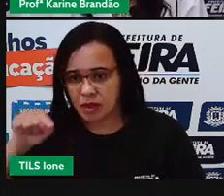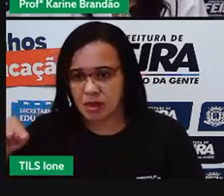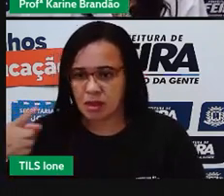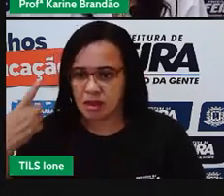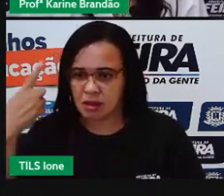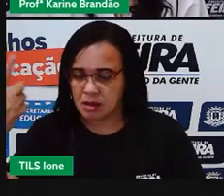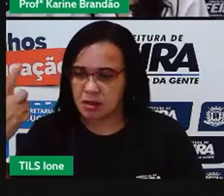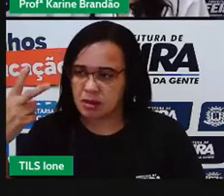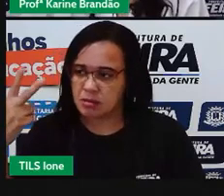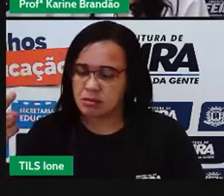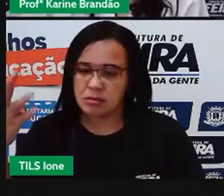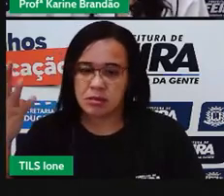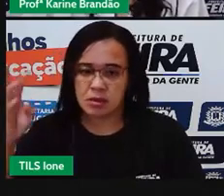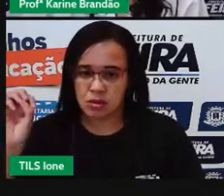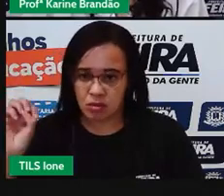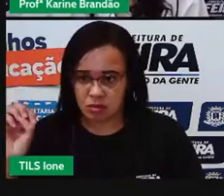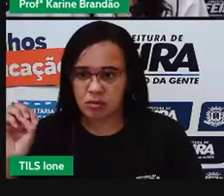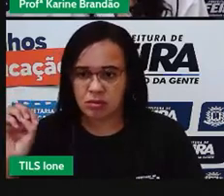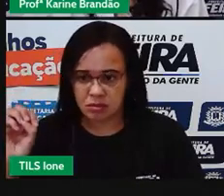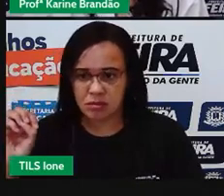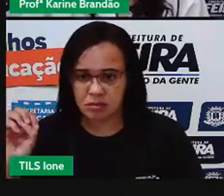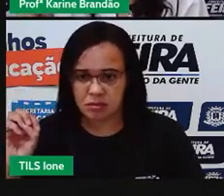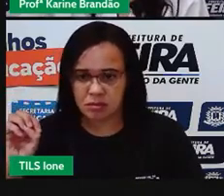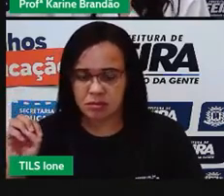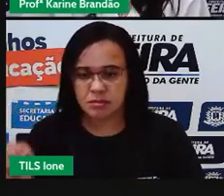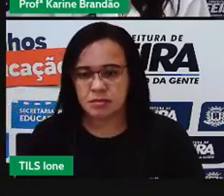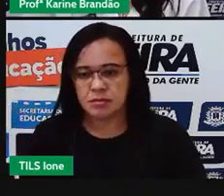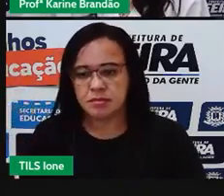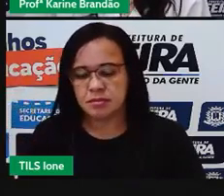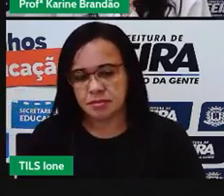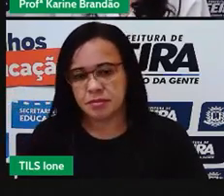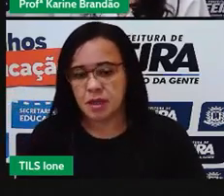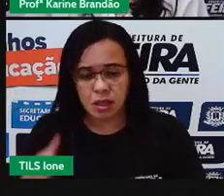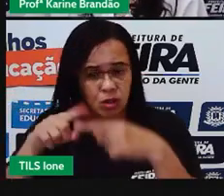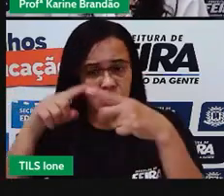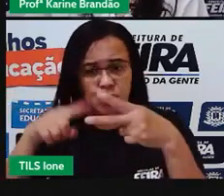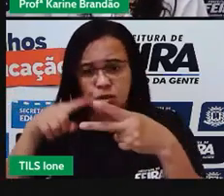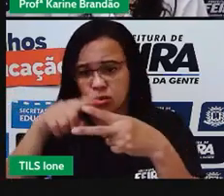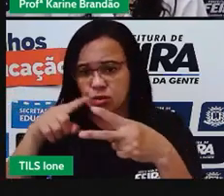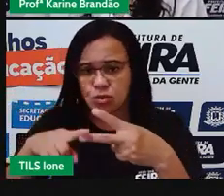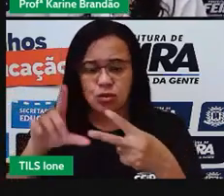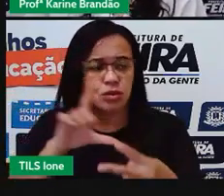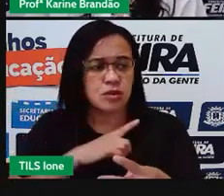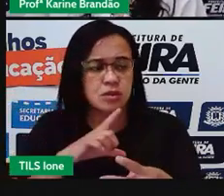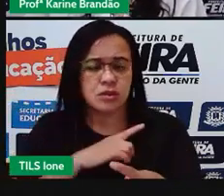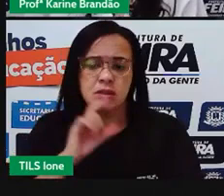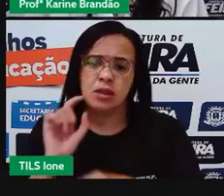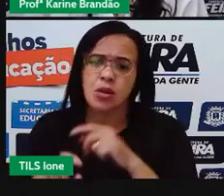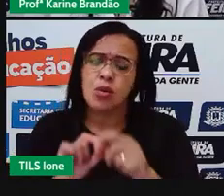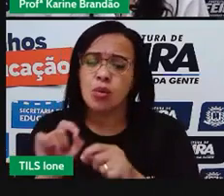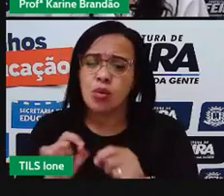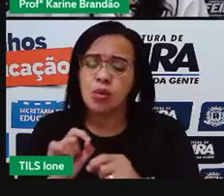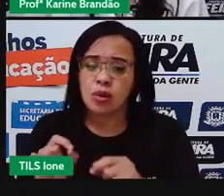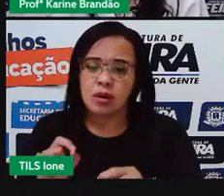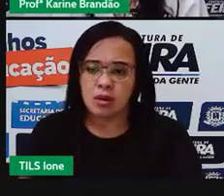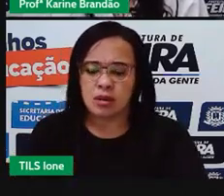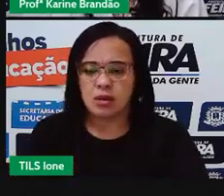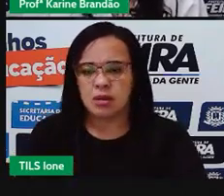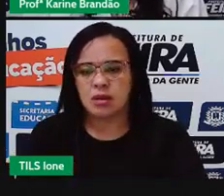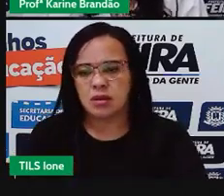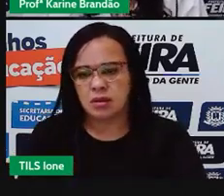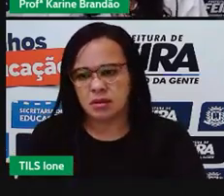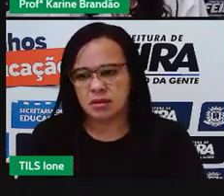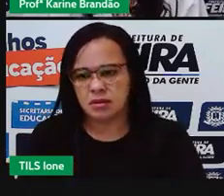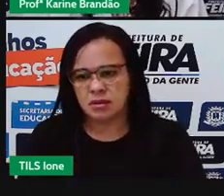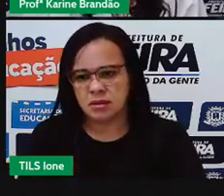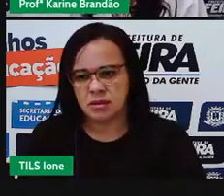global. A senhora trouxe aí dois termos que eu não estou entendendo o eles são. O que é esse negócio de